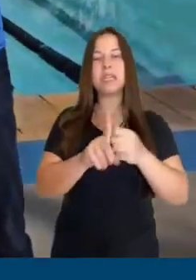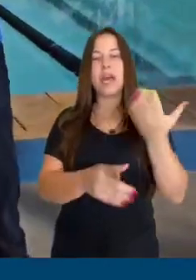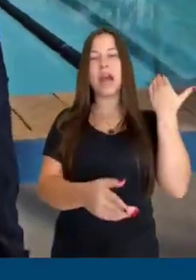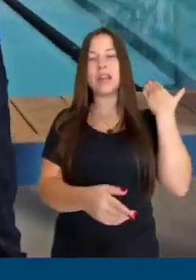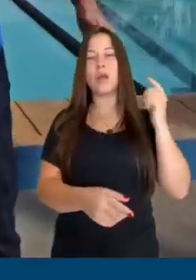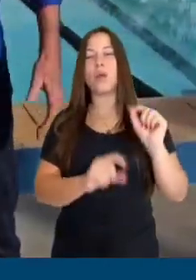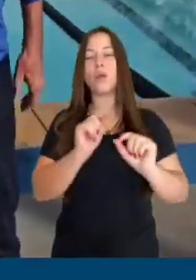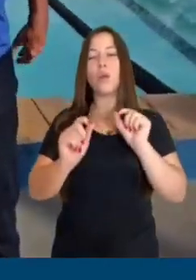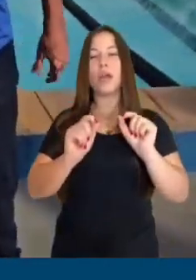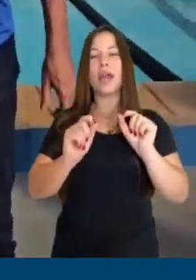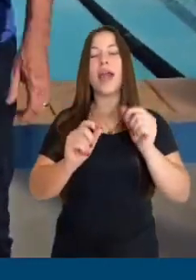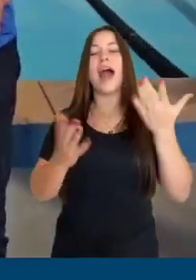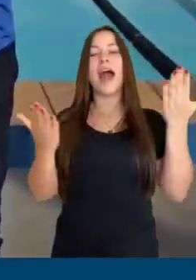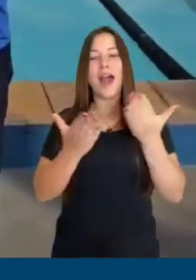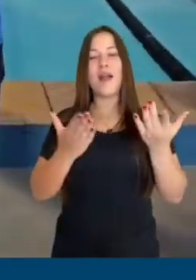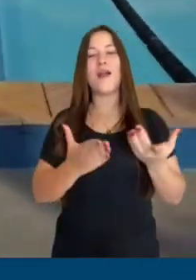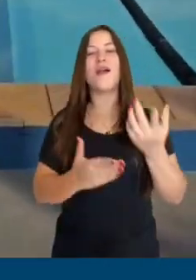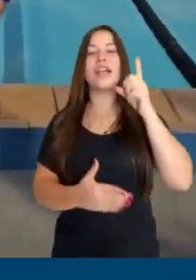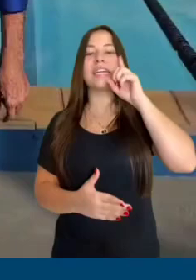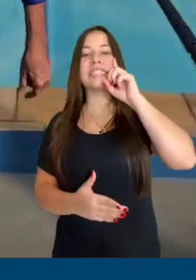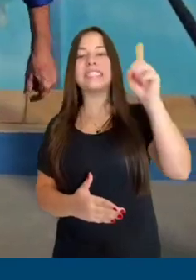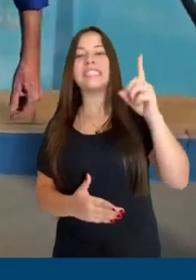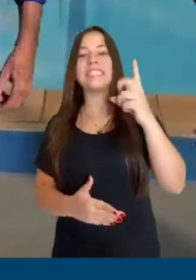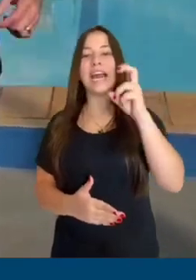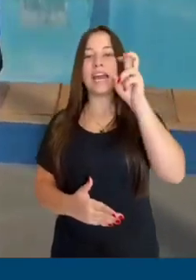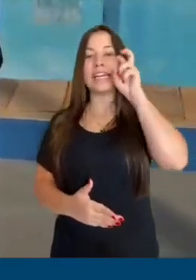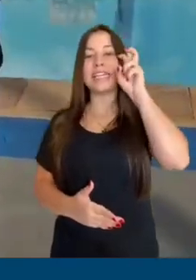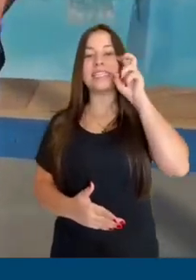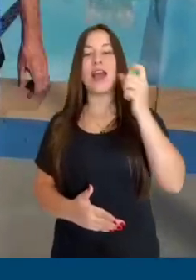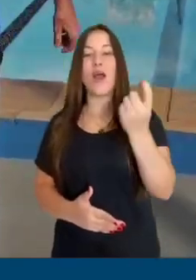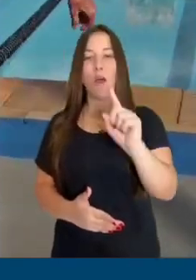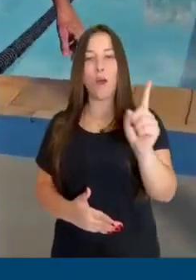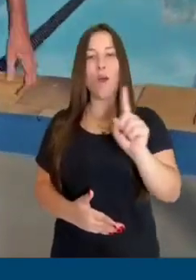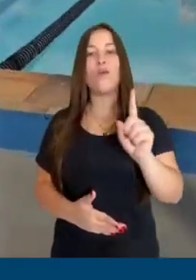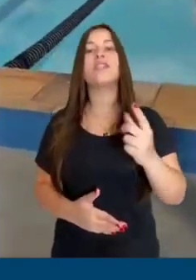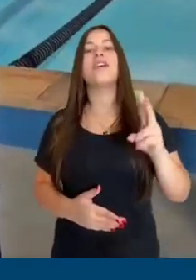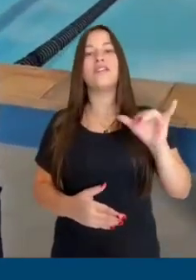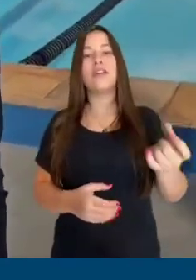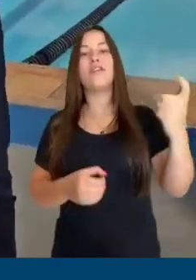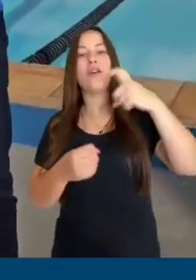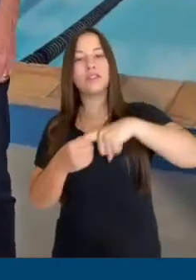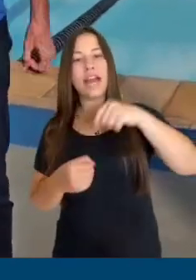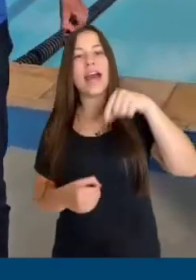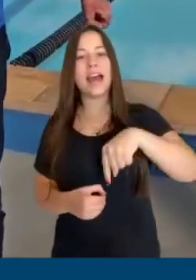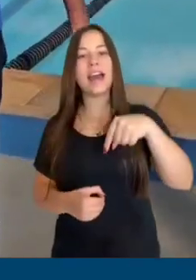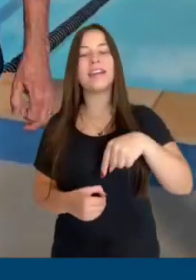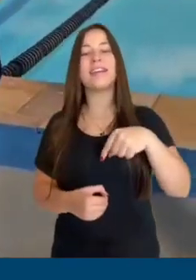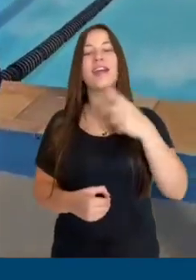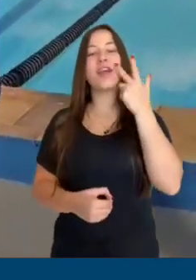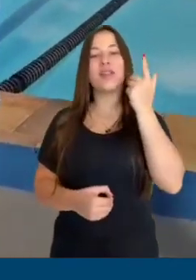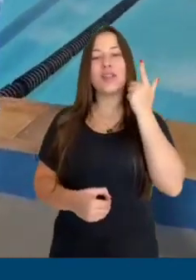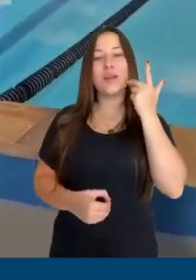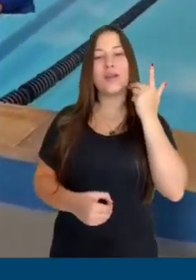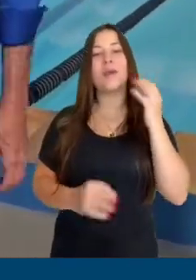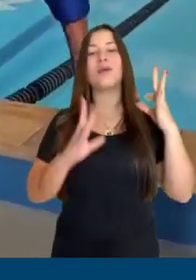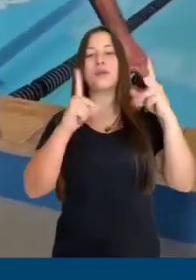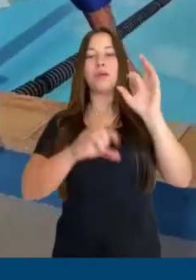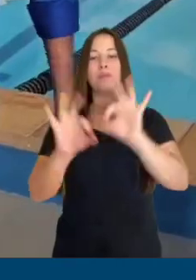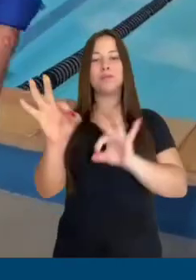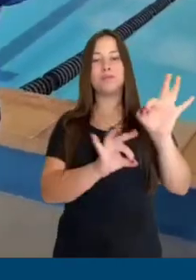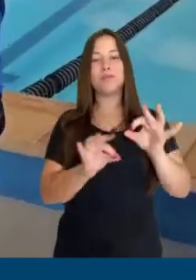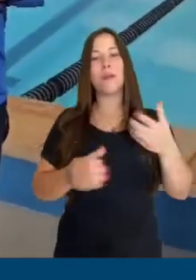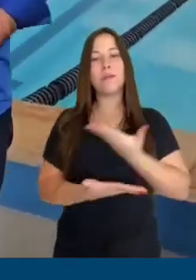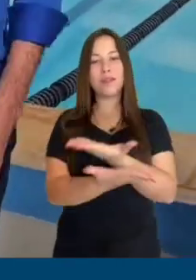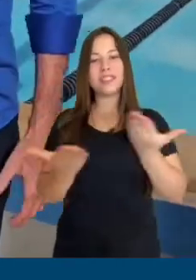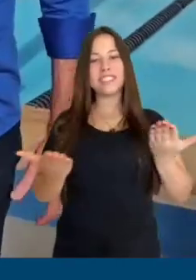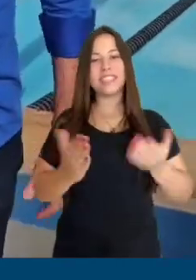meses atrás as suas atividades, quinta-feira, dia 11, retornarão para cá com as atividades normais no espaço, todo ele